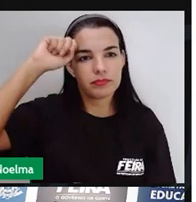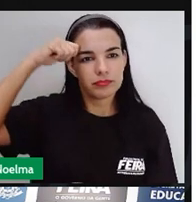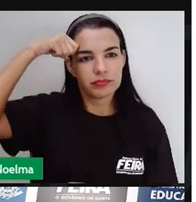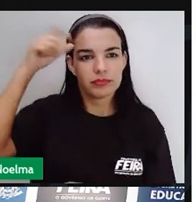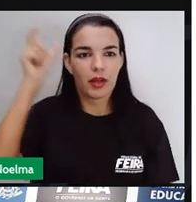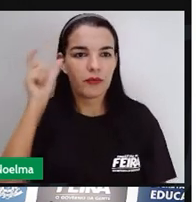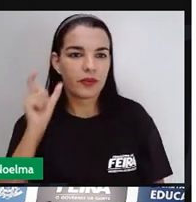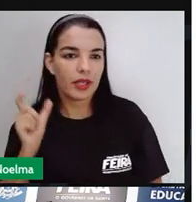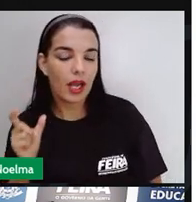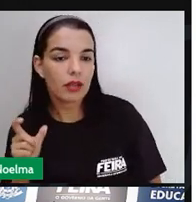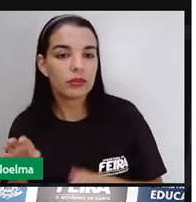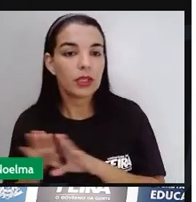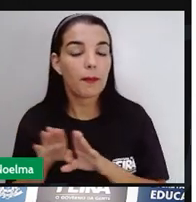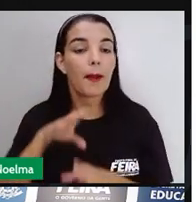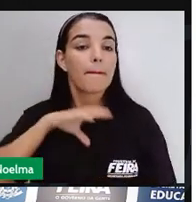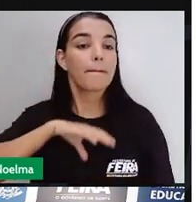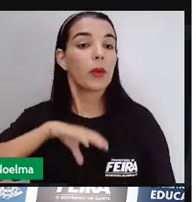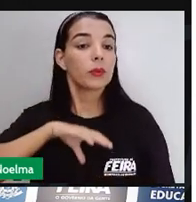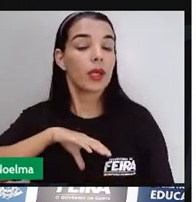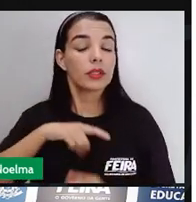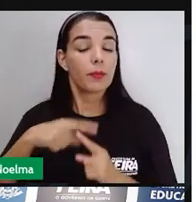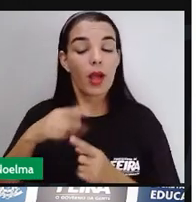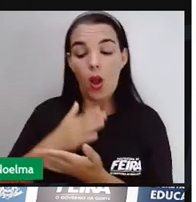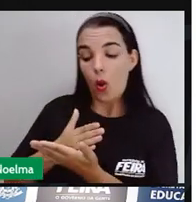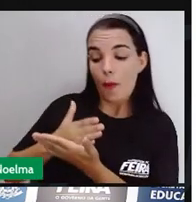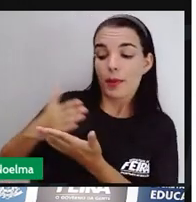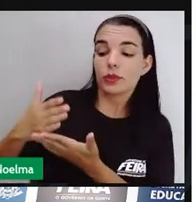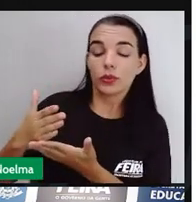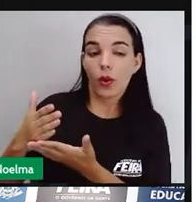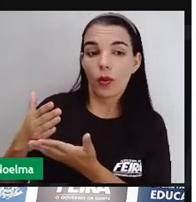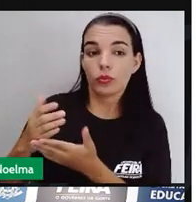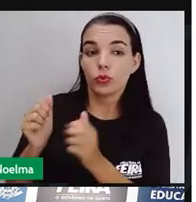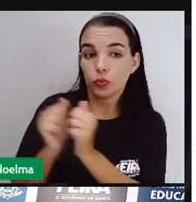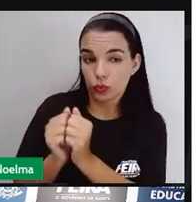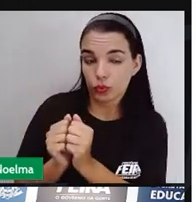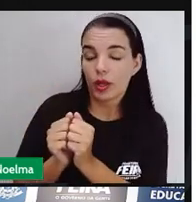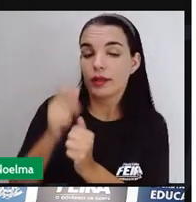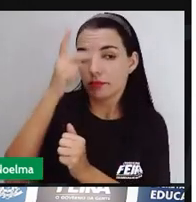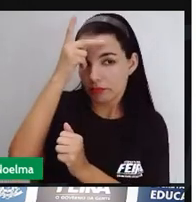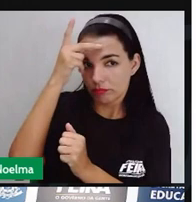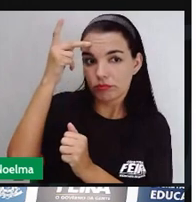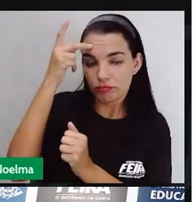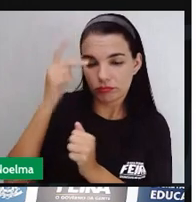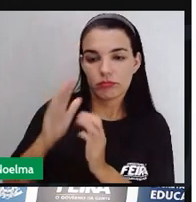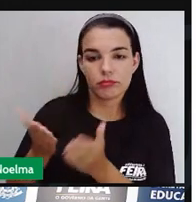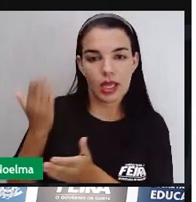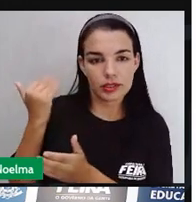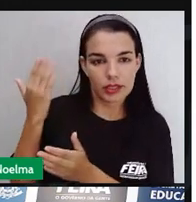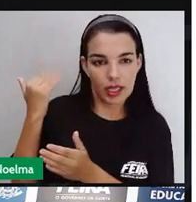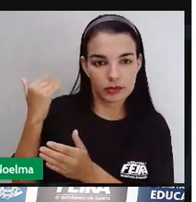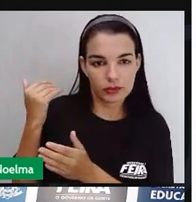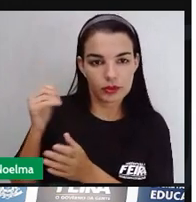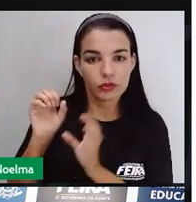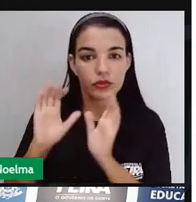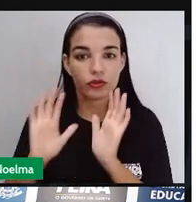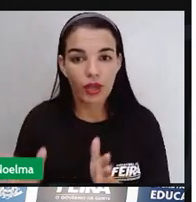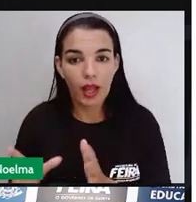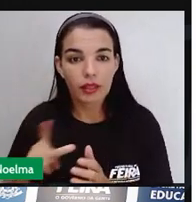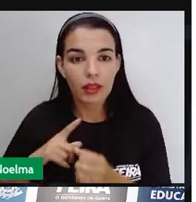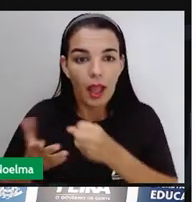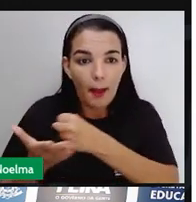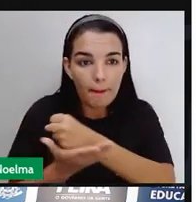portugueses, né? Tudo começou a partir desses povos. Os indígenas, os povos indígenas que já estavam aqui no